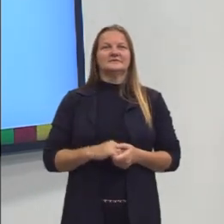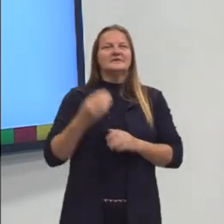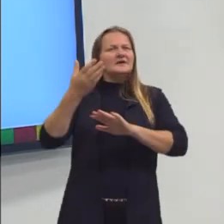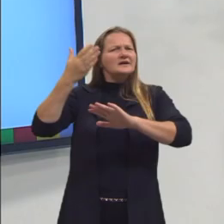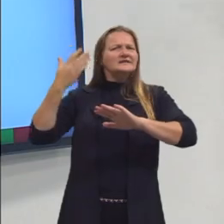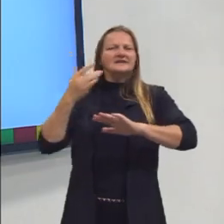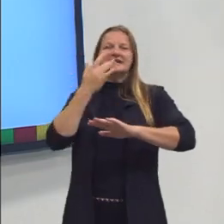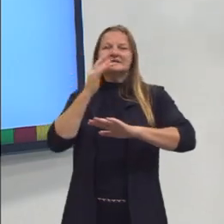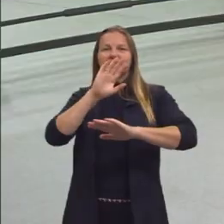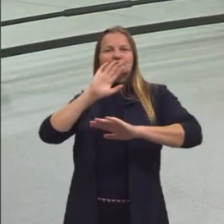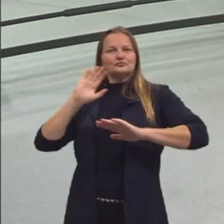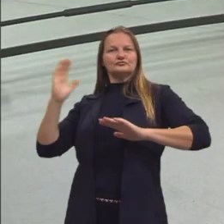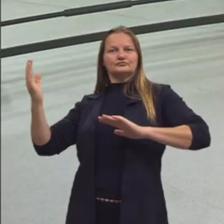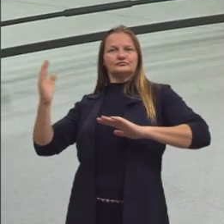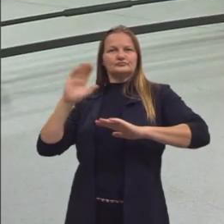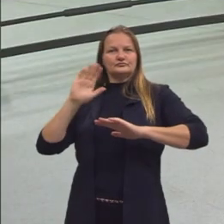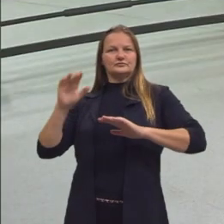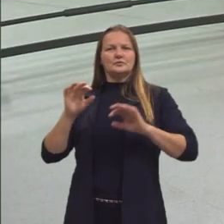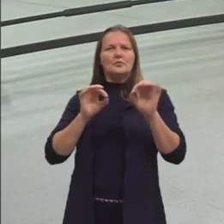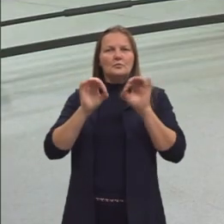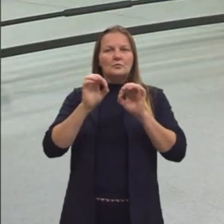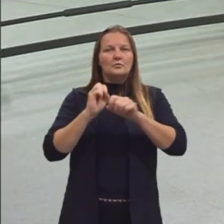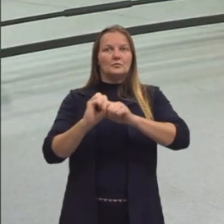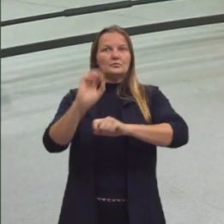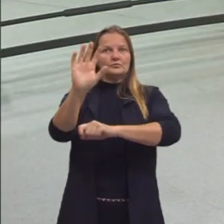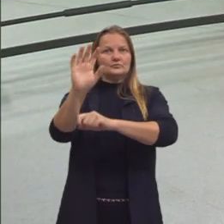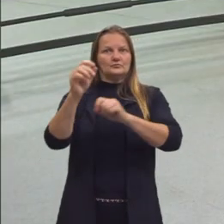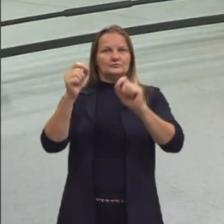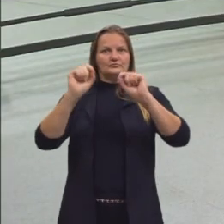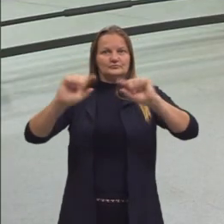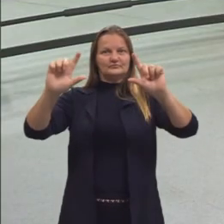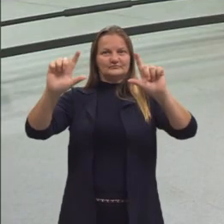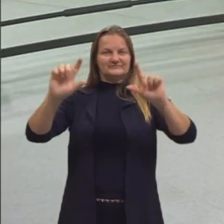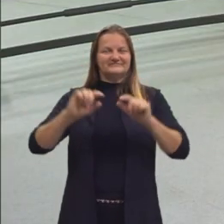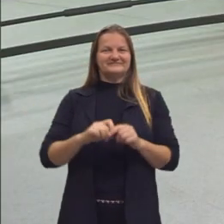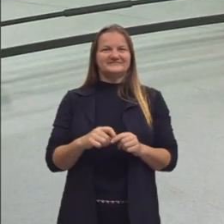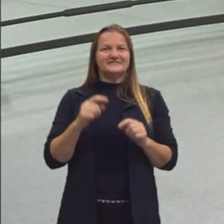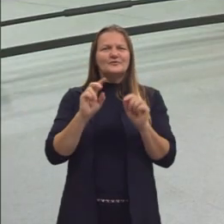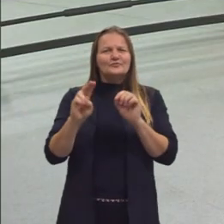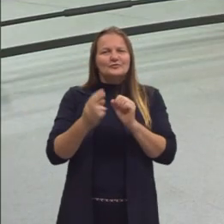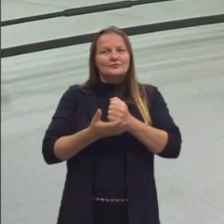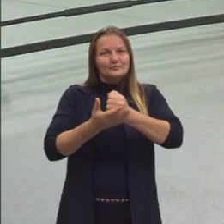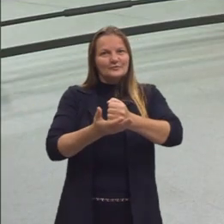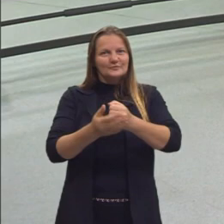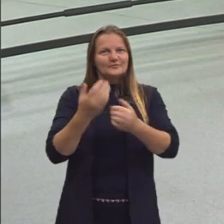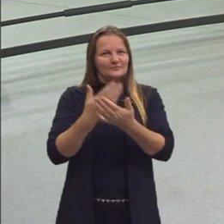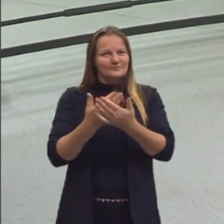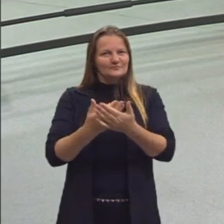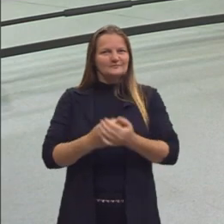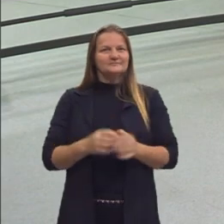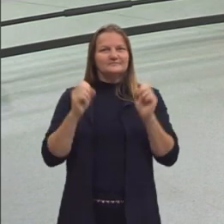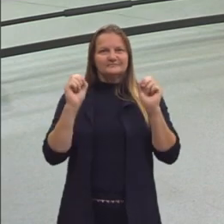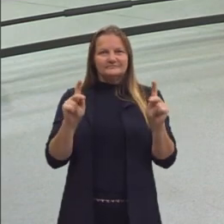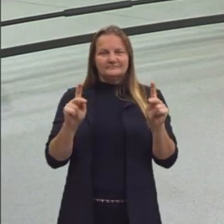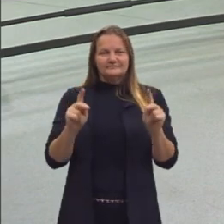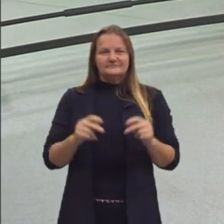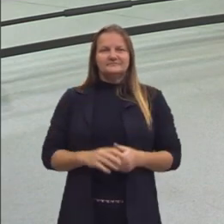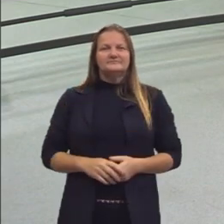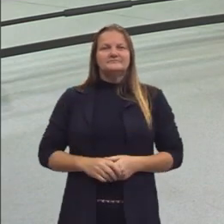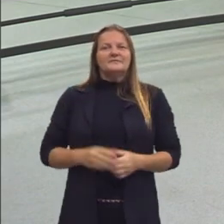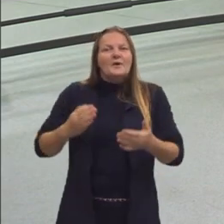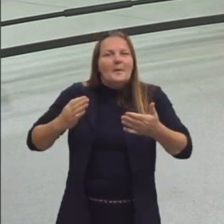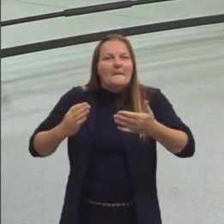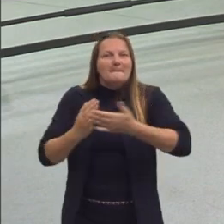de mim tem um quadro branco, onde são projetados os slides dos quais eu me sigo para apresentar essa aula. Feito? Vamos lá, então.